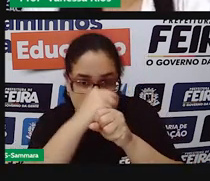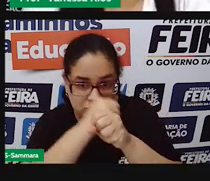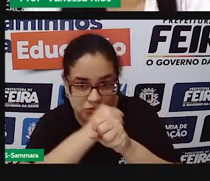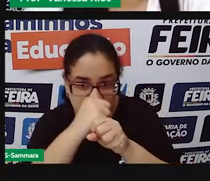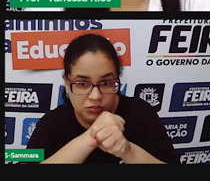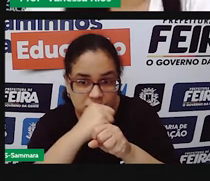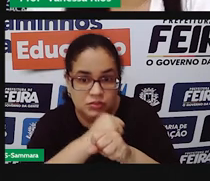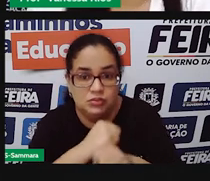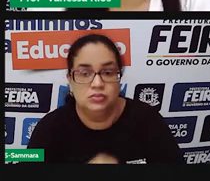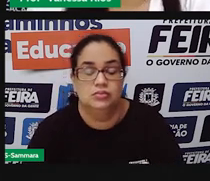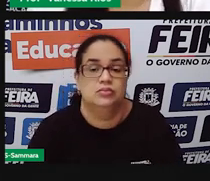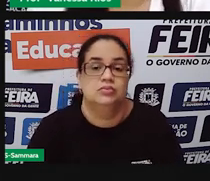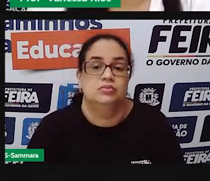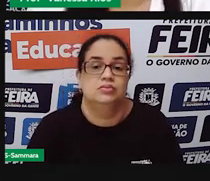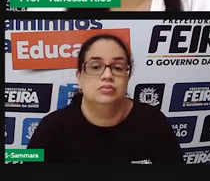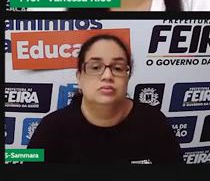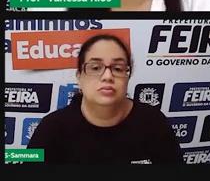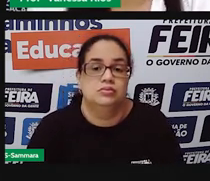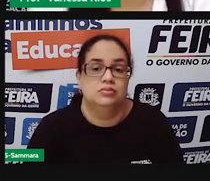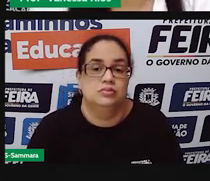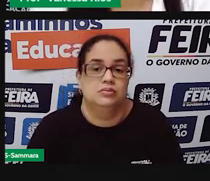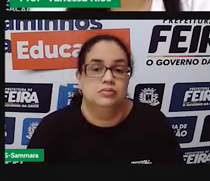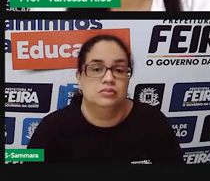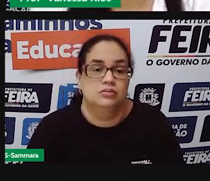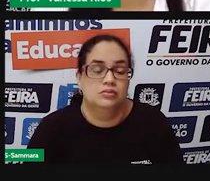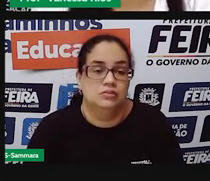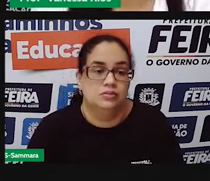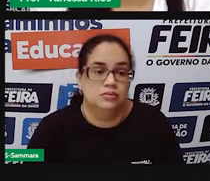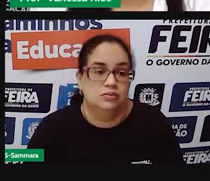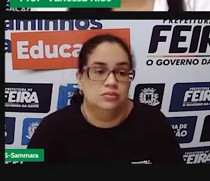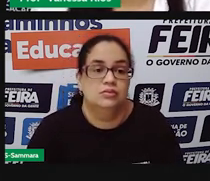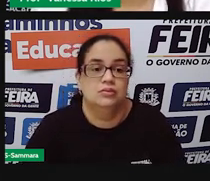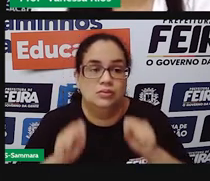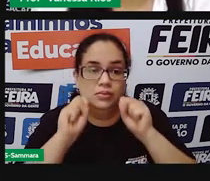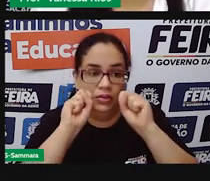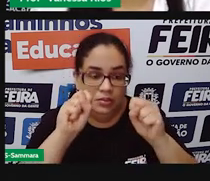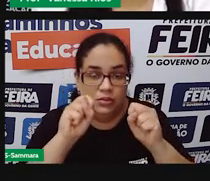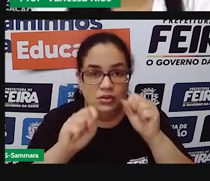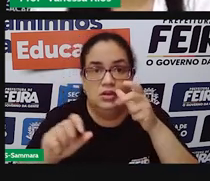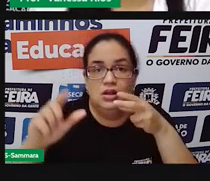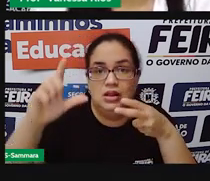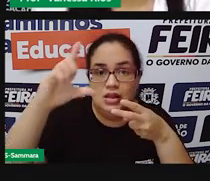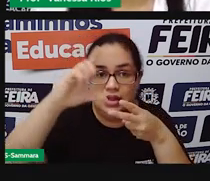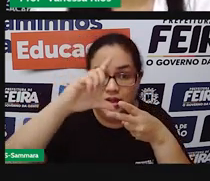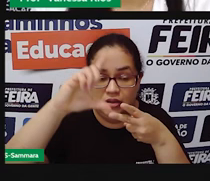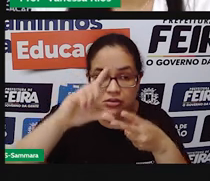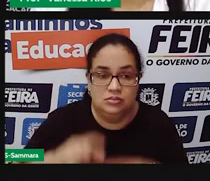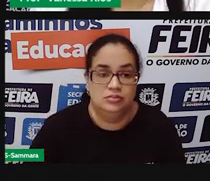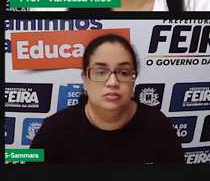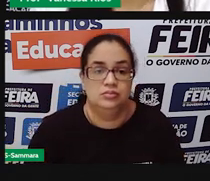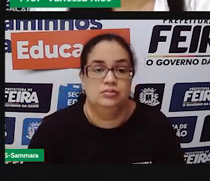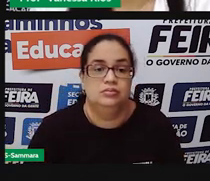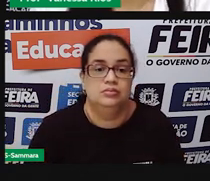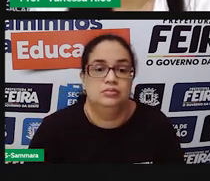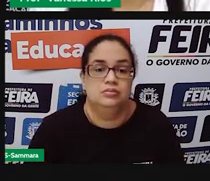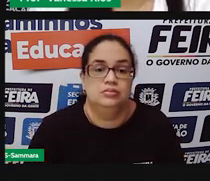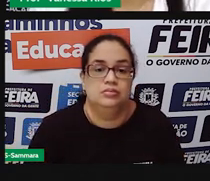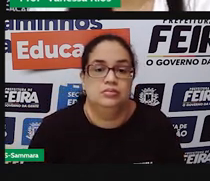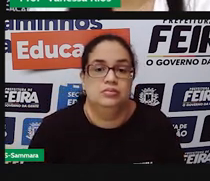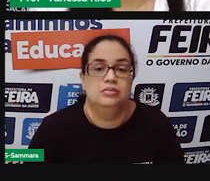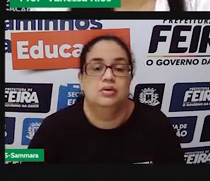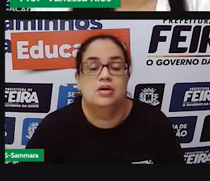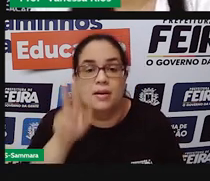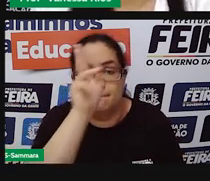algumas mudanças em relação a esses representantes do poder legislativo mas aí estão né a PRO